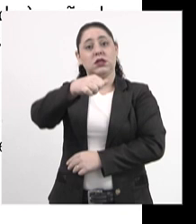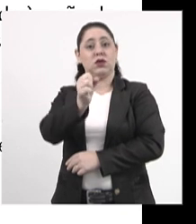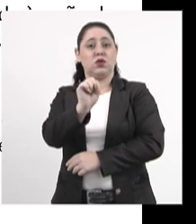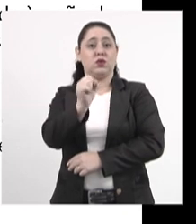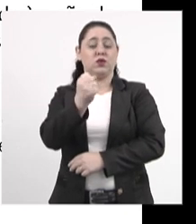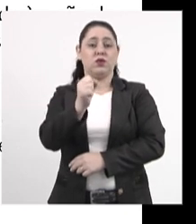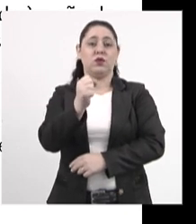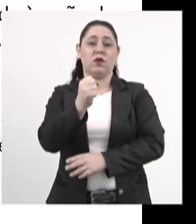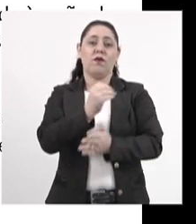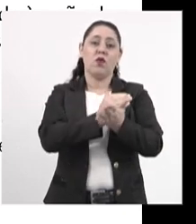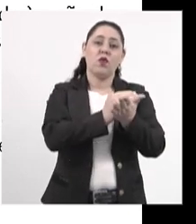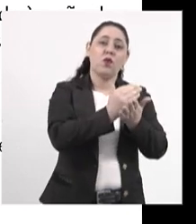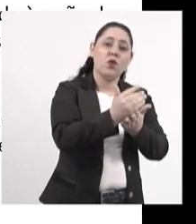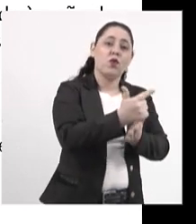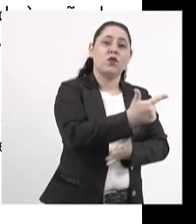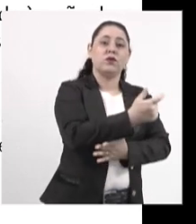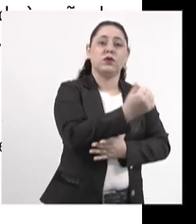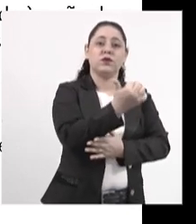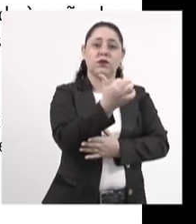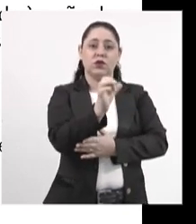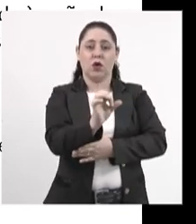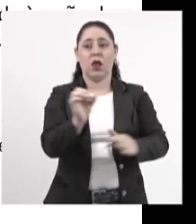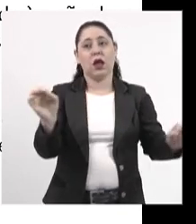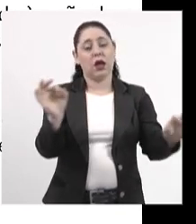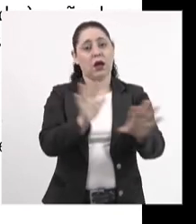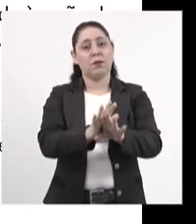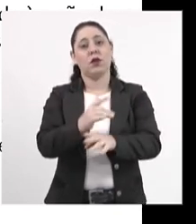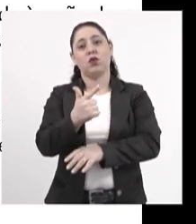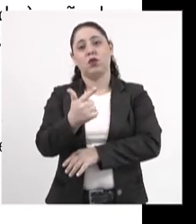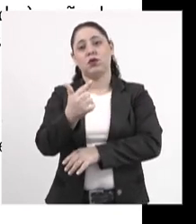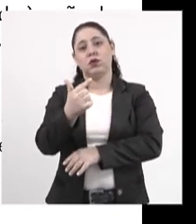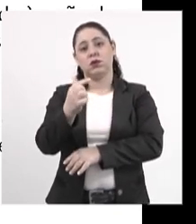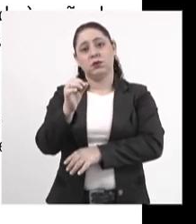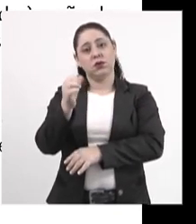Ela vai iniciar em 2029 e termina em 2078.